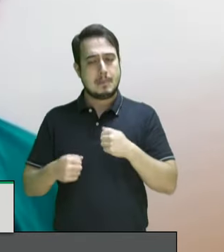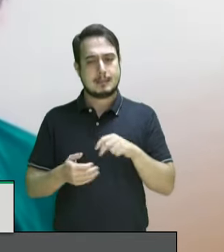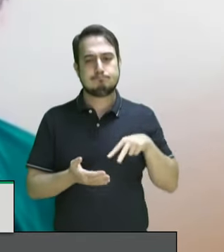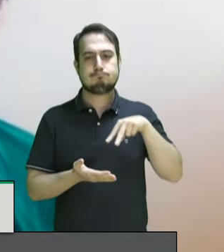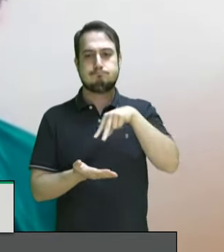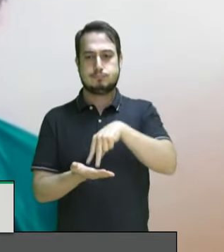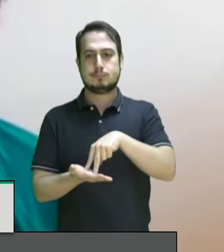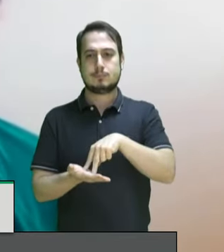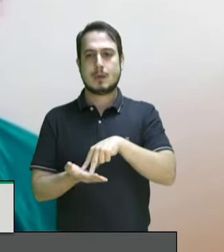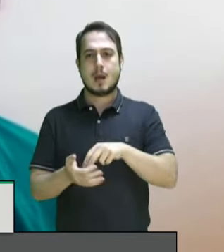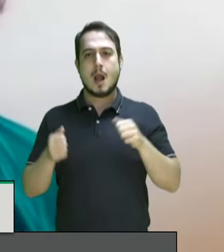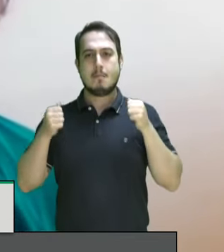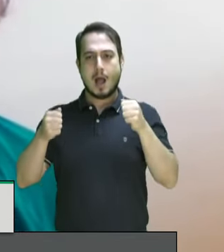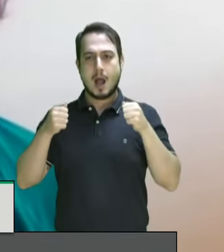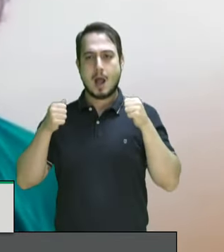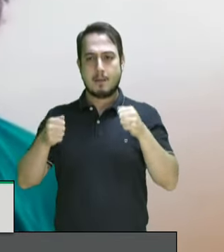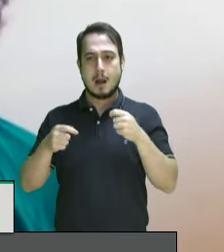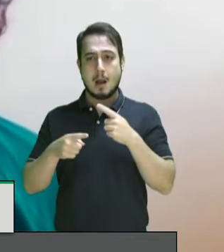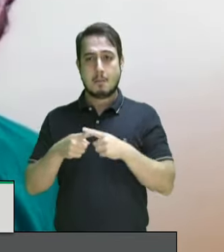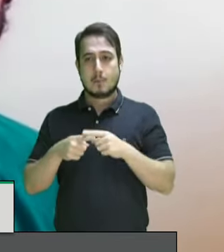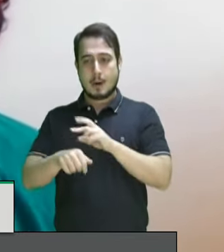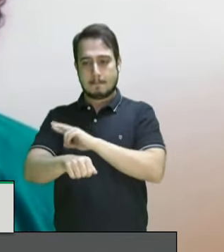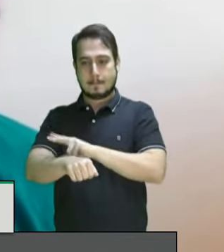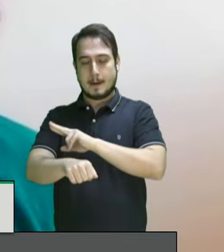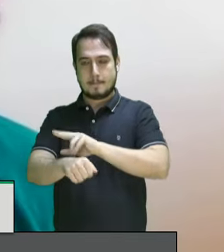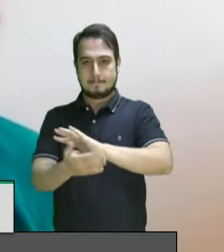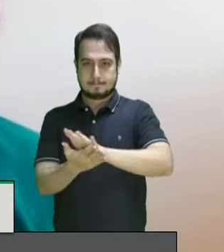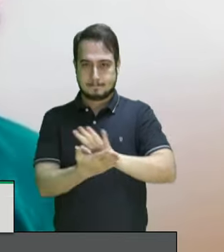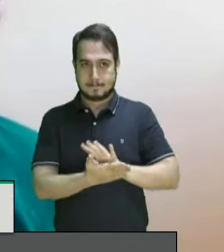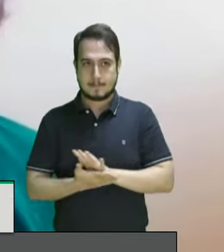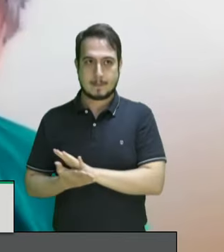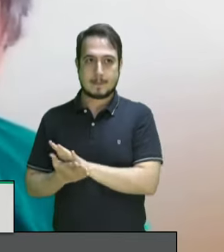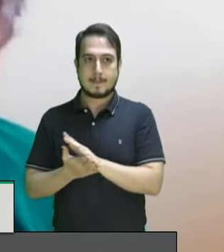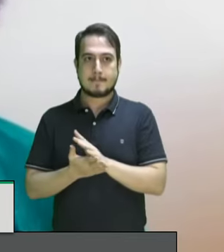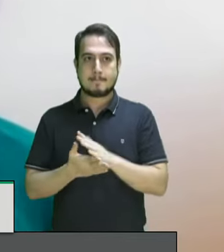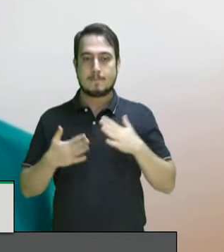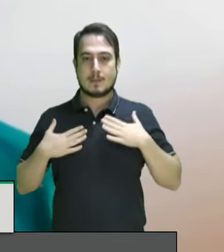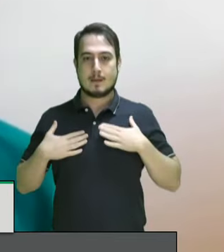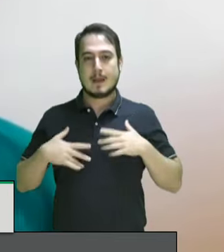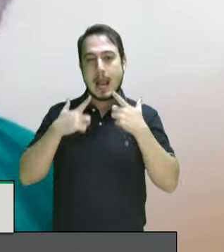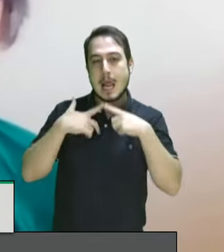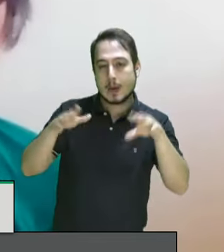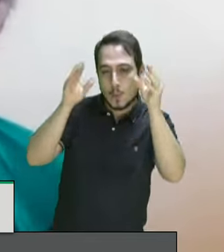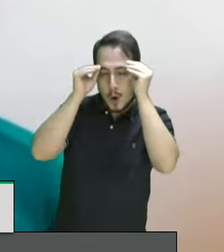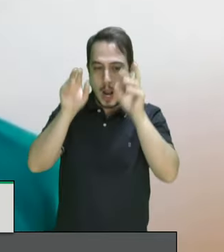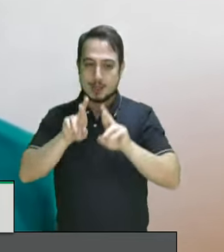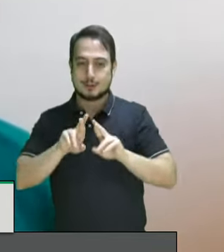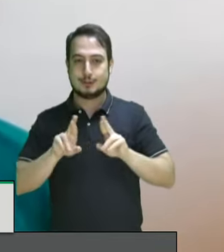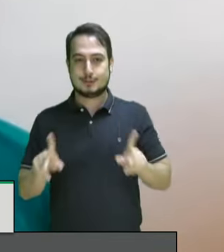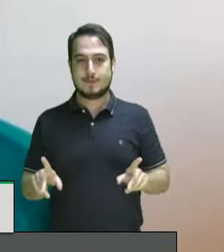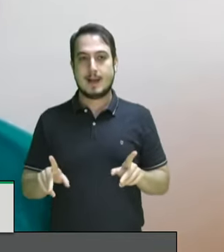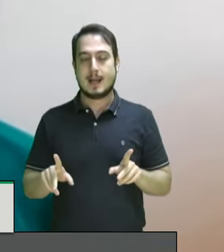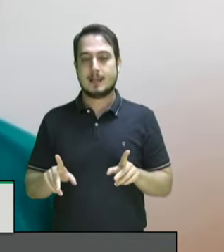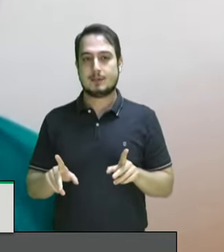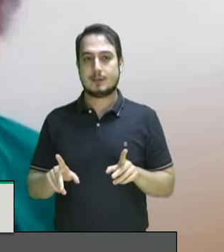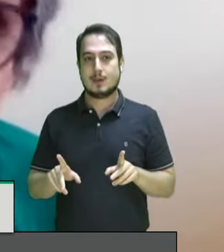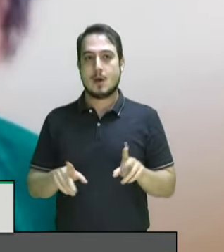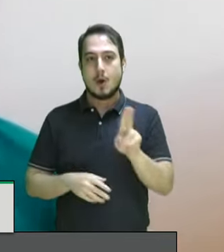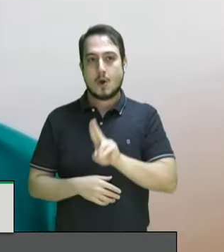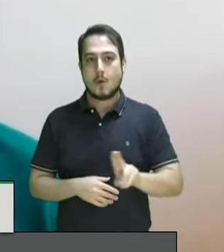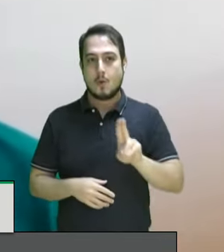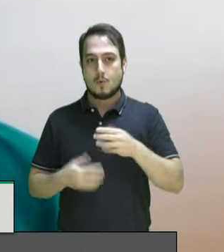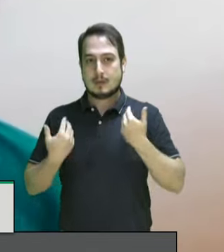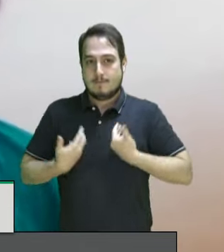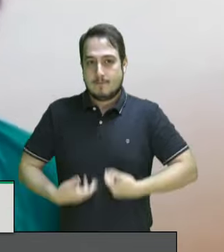protestando, porque o racismo veste linguagens diferentes, usa linguagens diferentes, usa